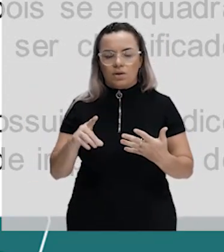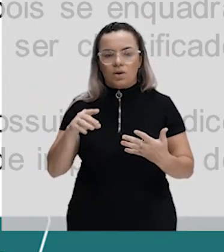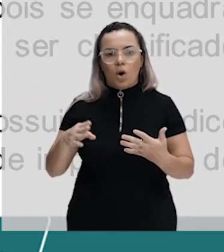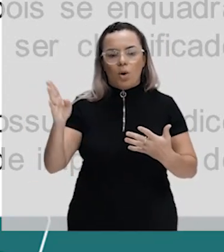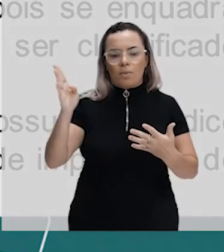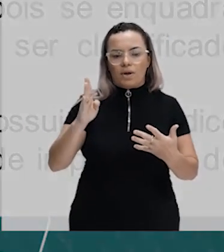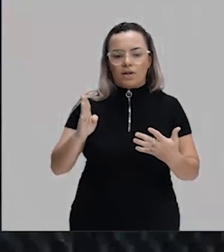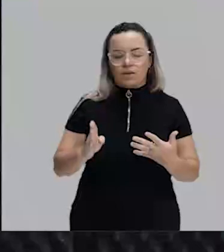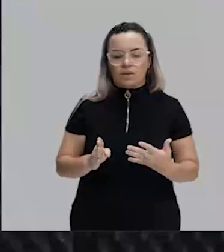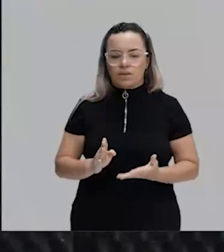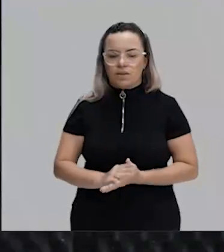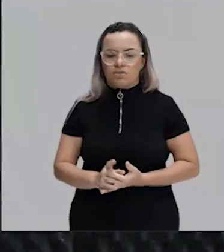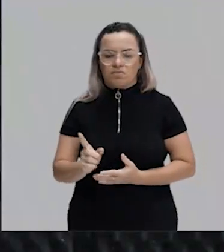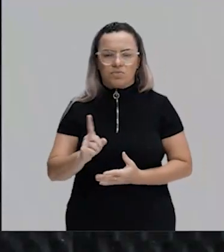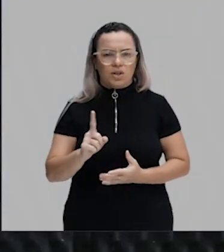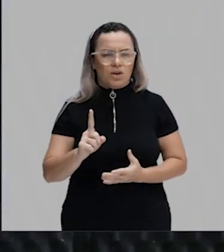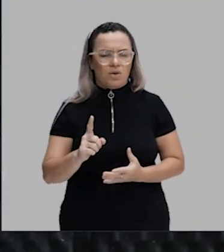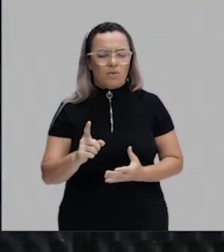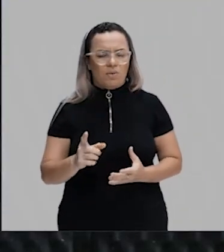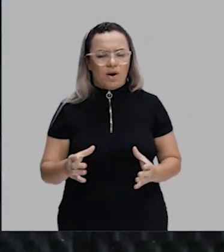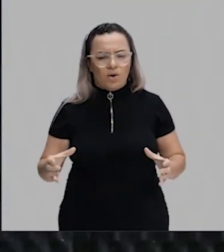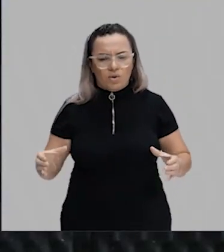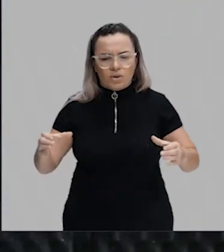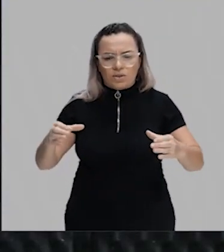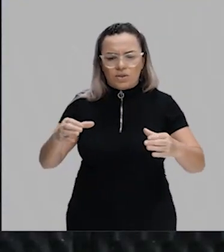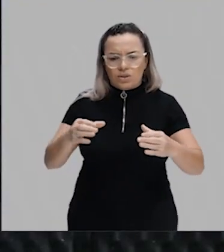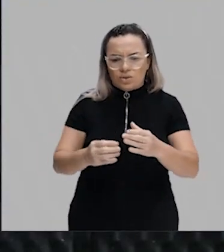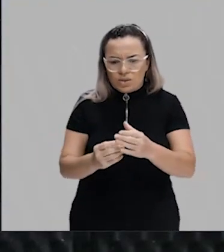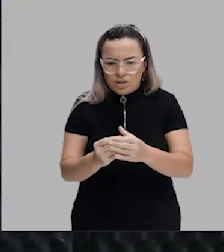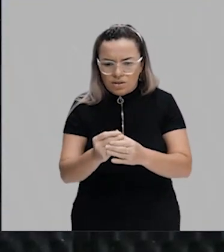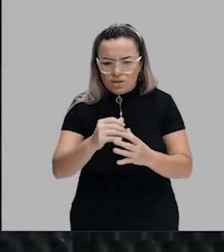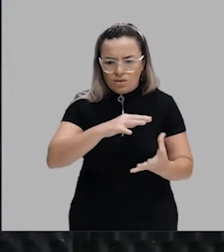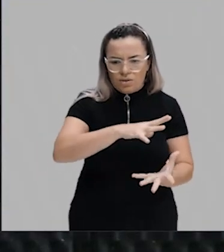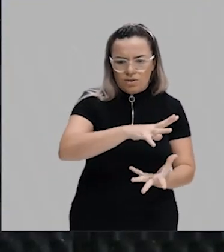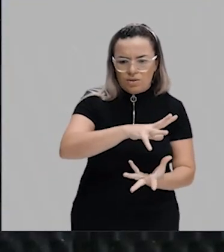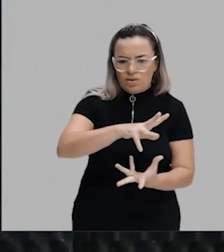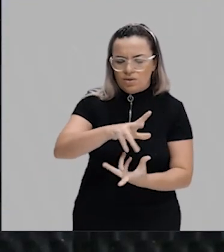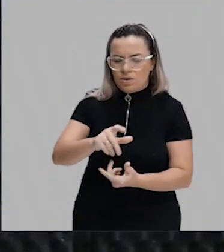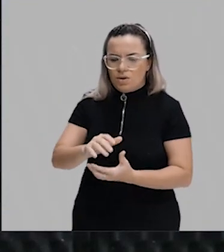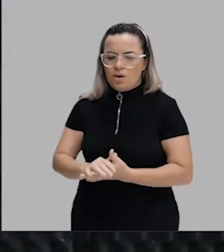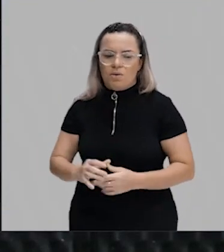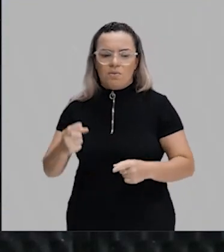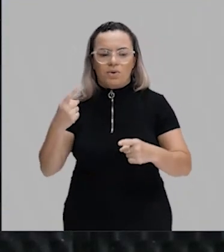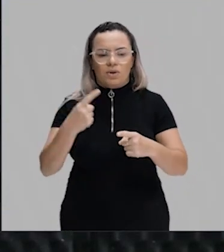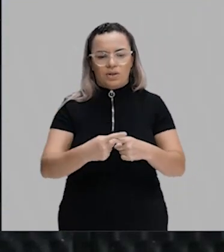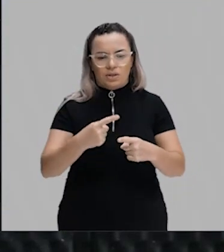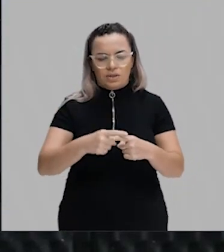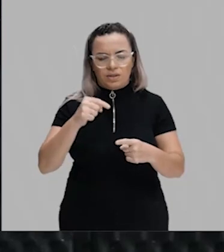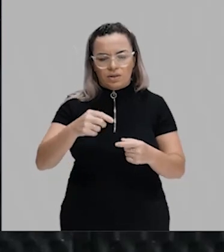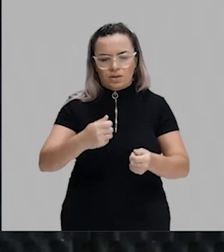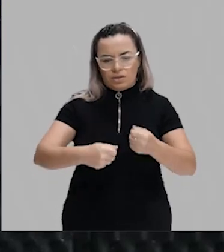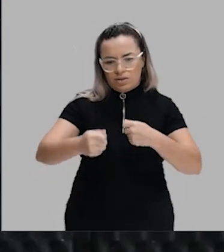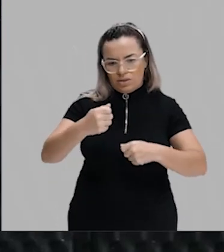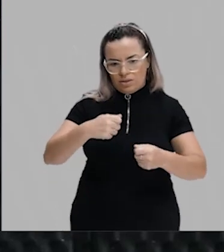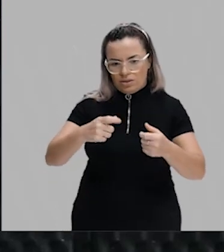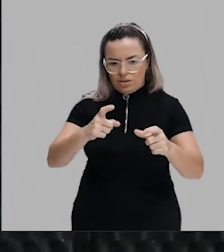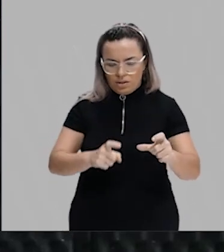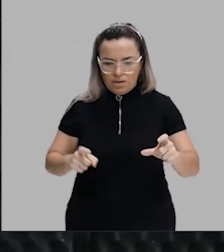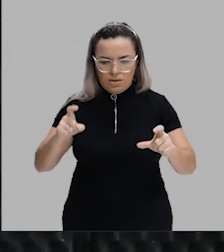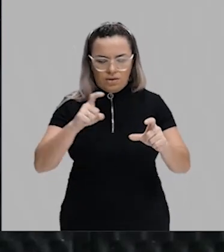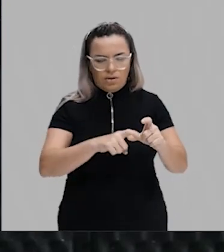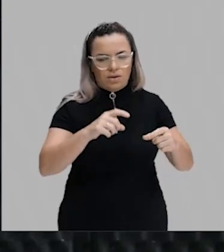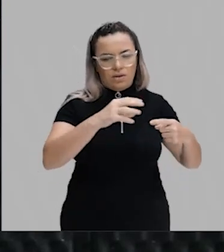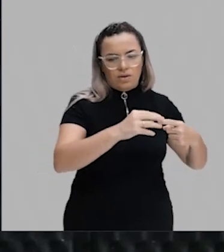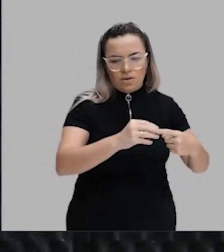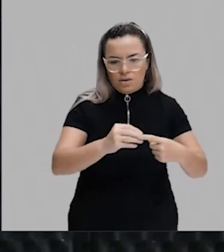mundial, pois se enquadra como uma economia dependente periférica, podendo ser classificado também